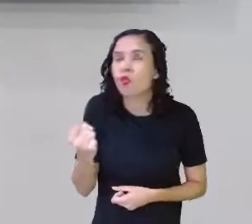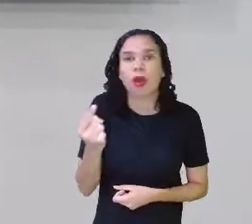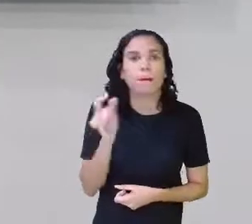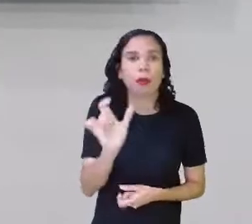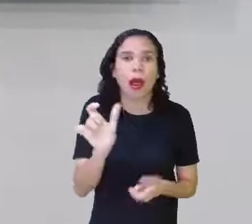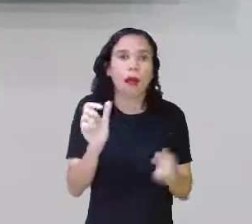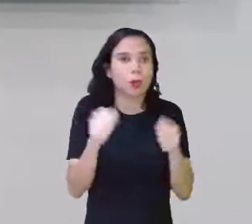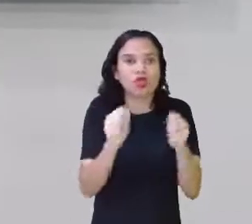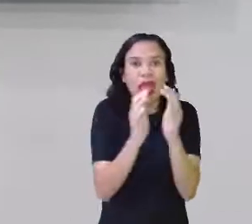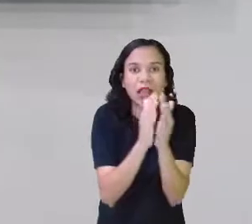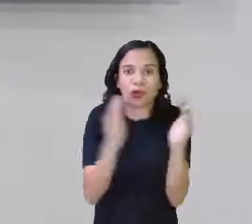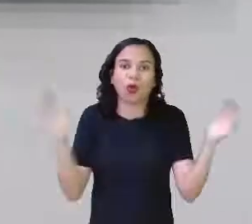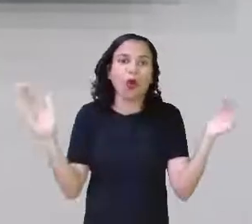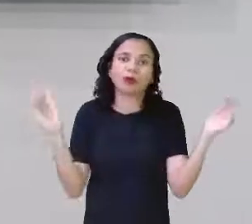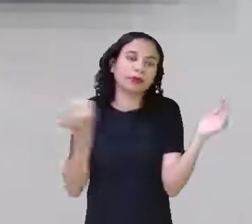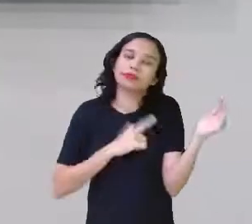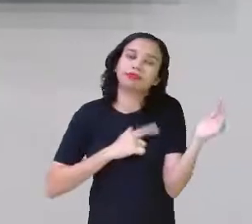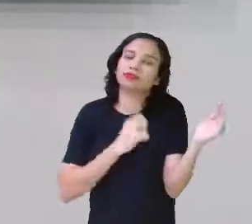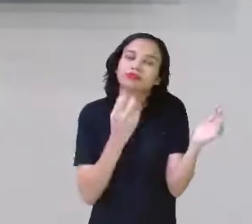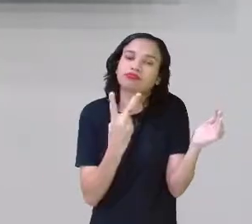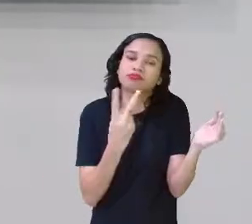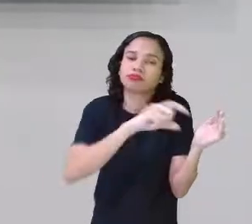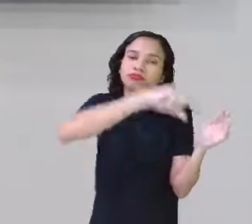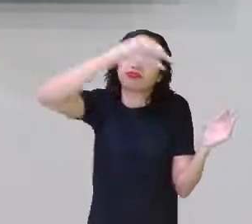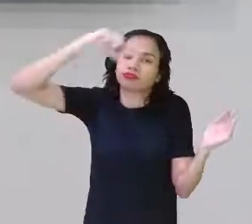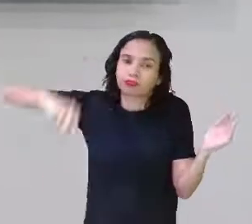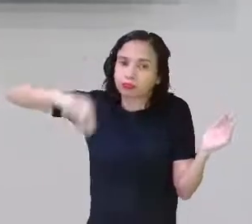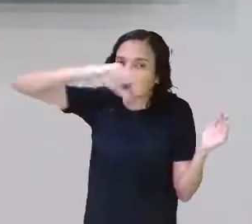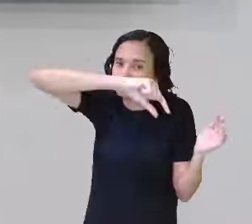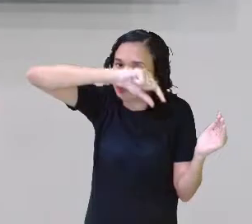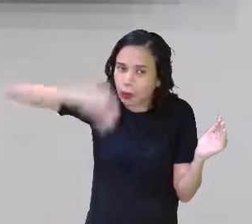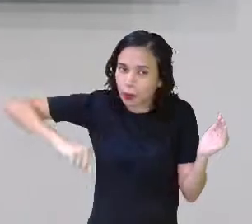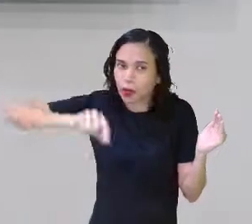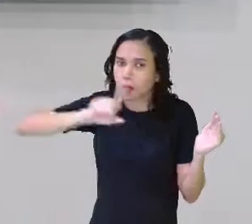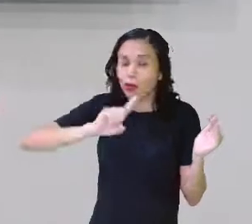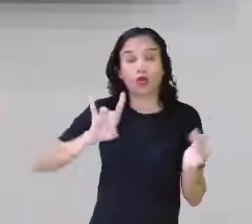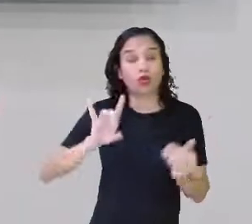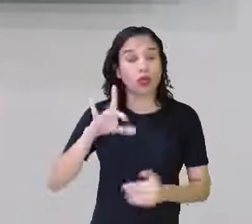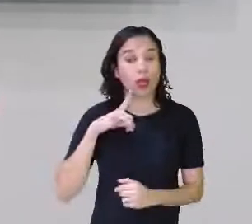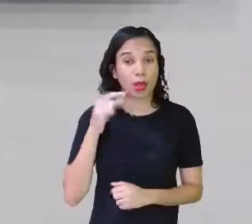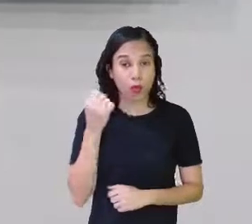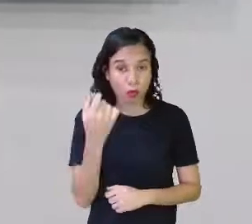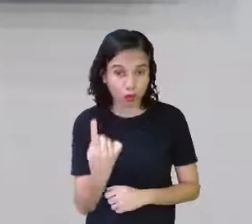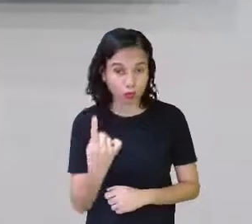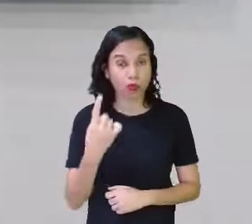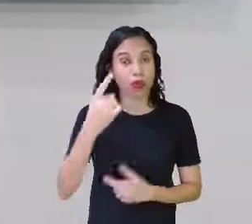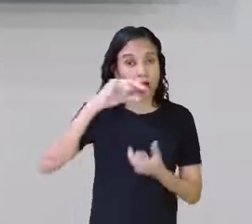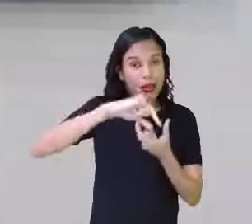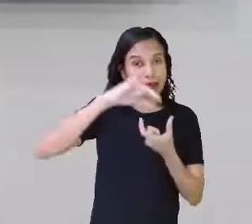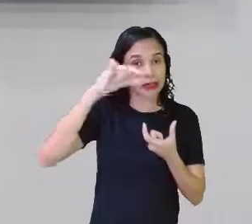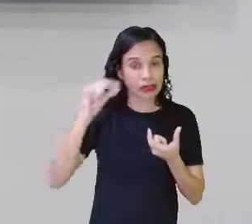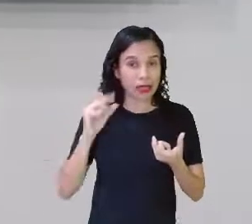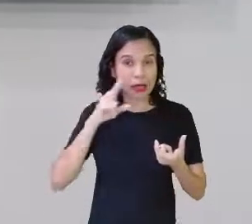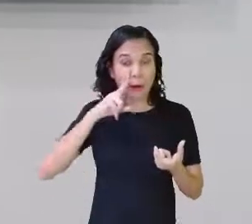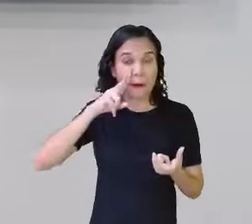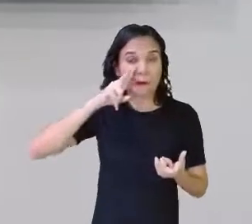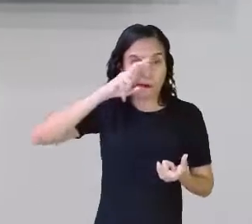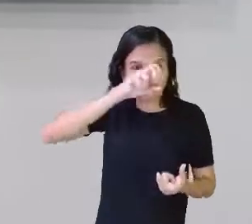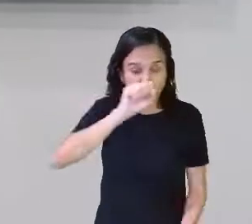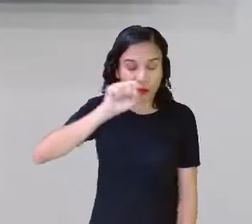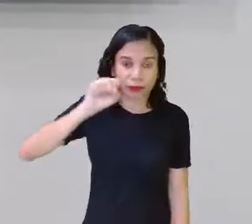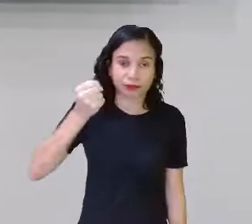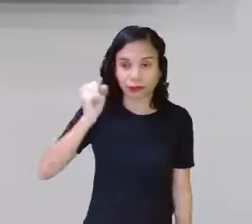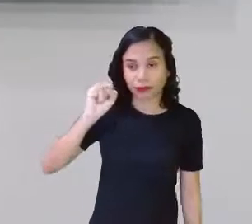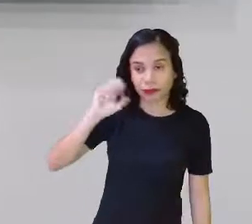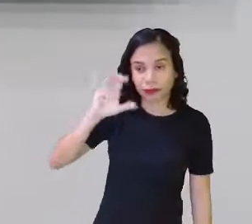que seja, tem duas sílabas tônicas, está certo? Ela possui apenas uma sílaba forte. Quando fala